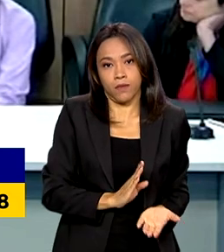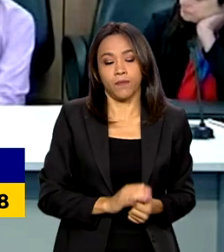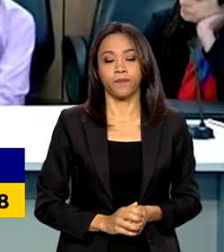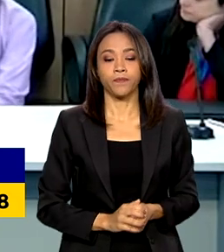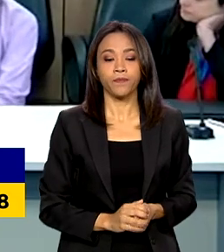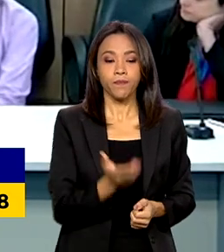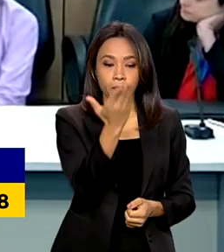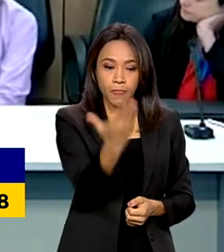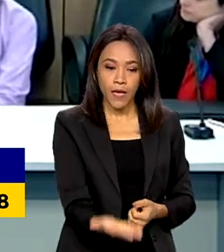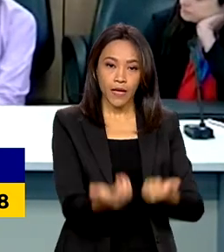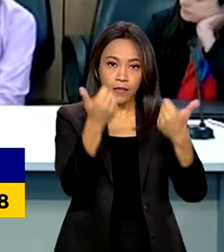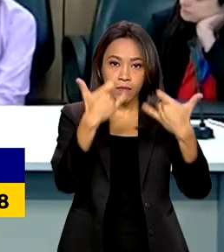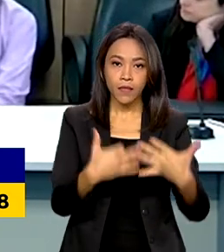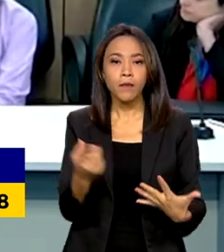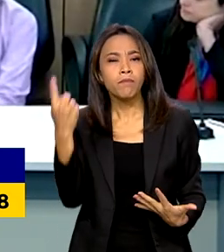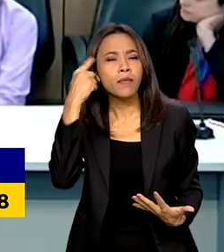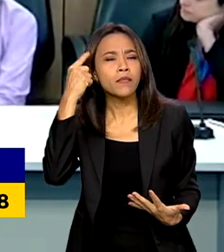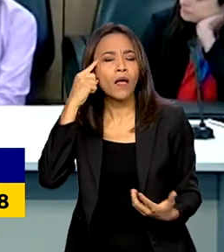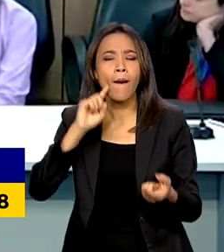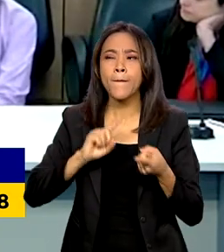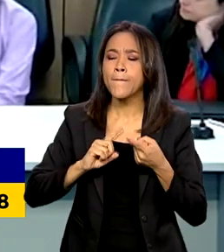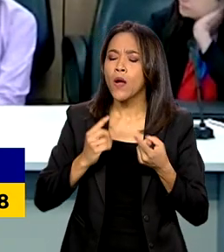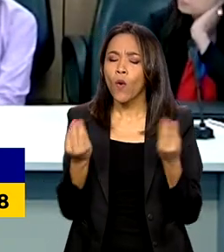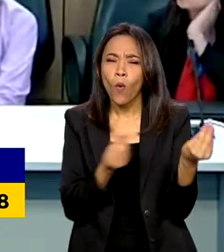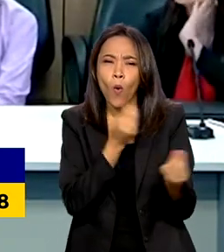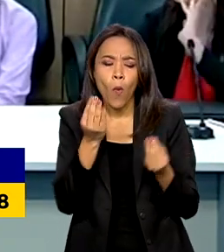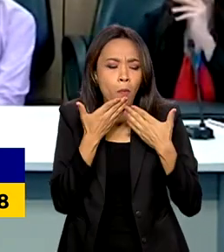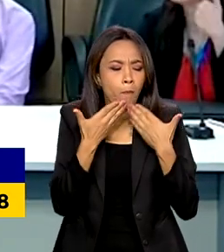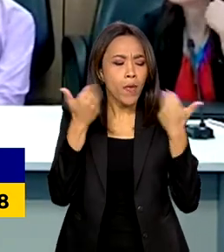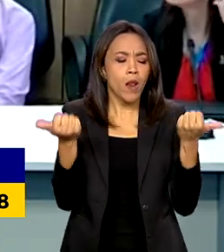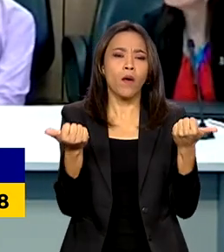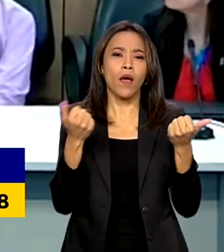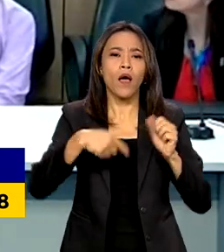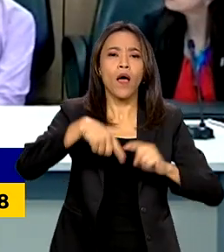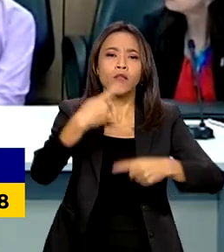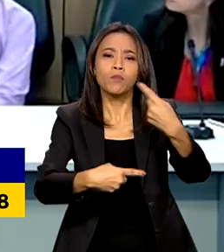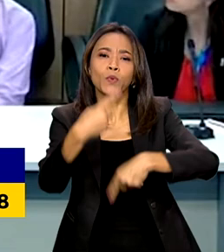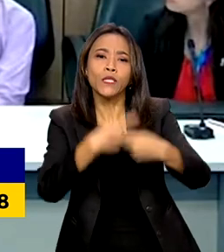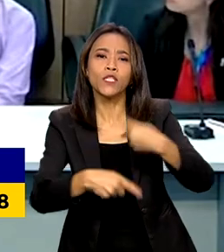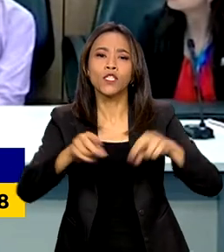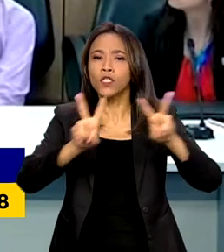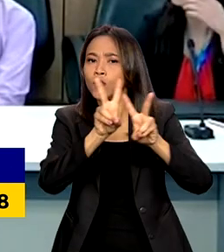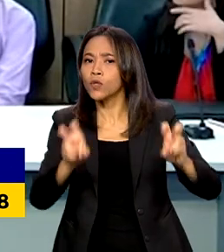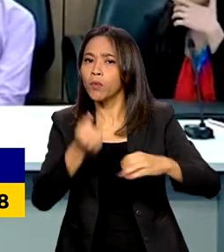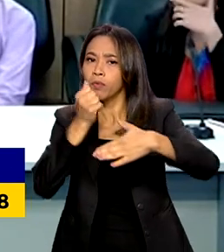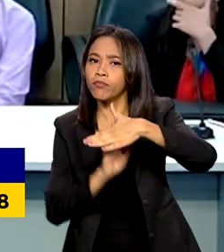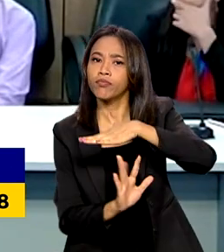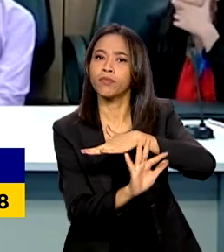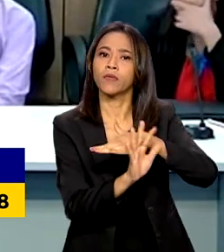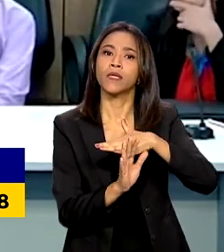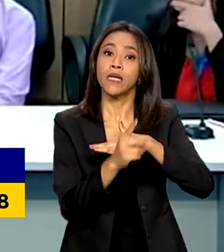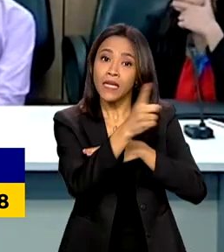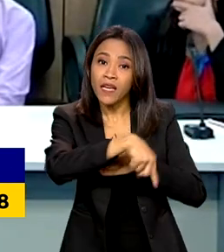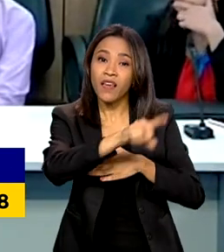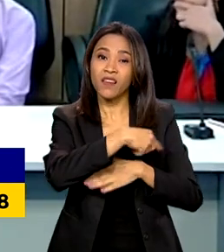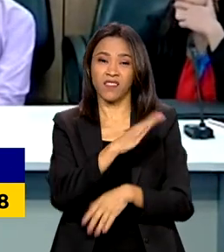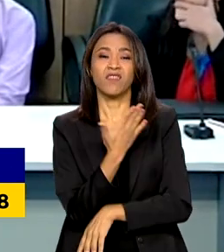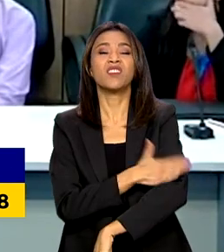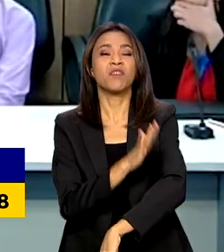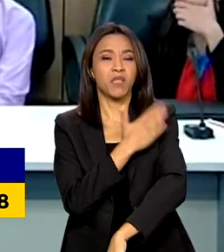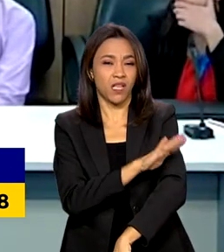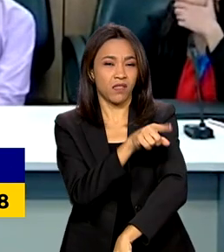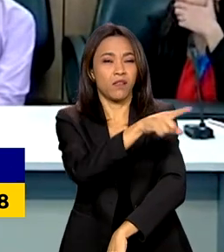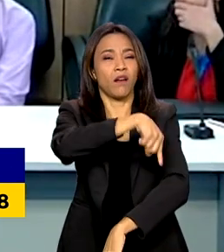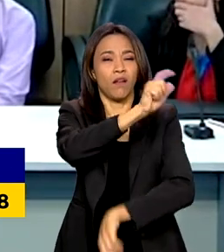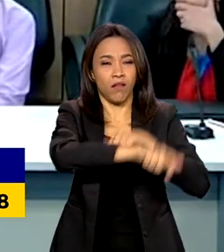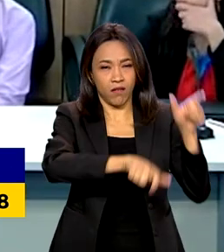Pensar como aprimorar as políticas de refúgio com enfoque em uma população que é duplamente discriminada quando